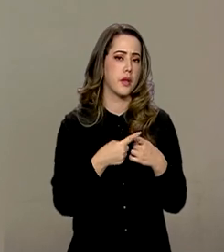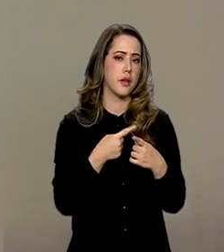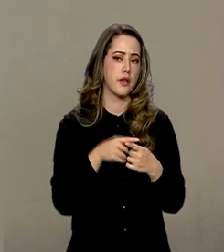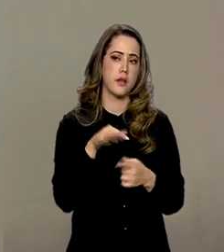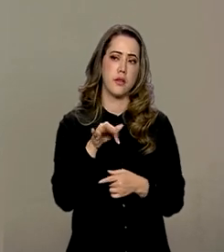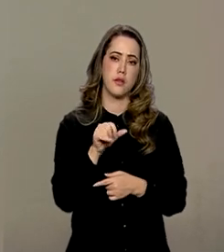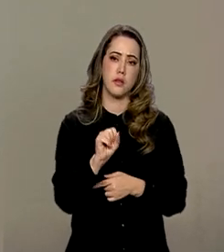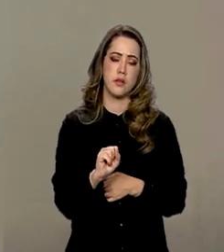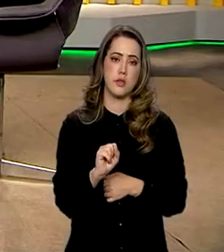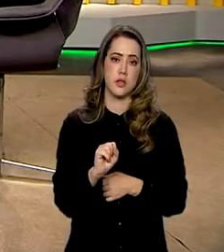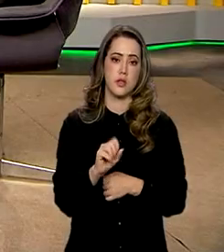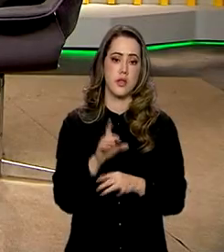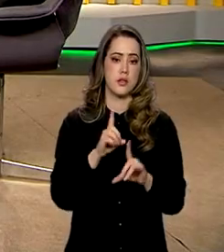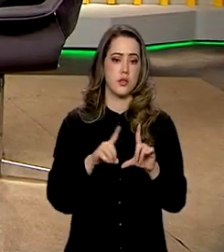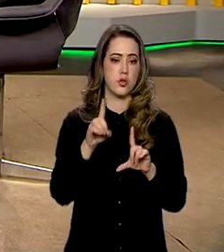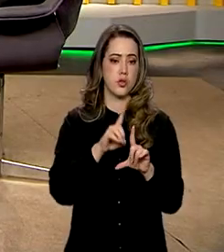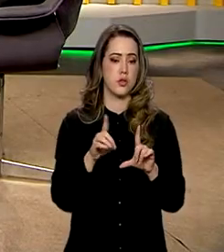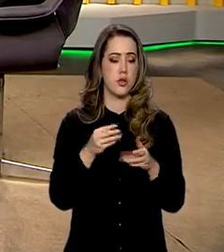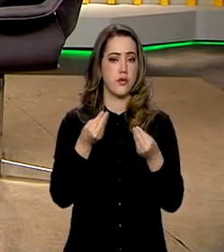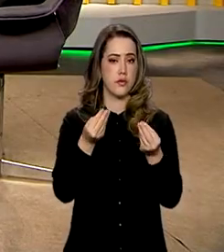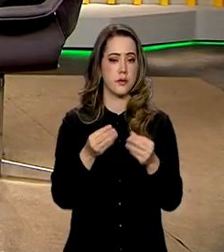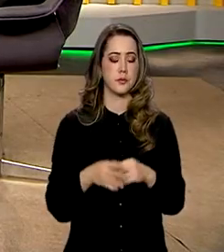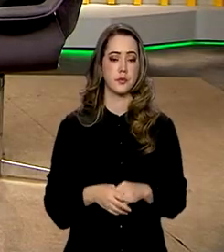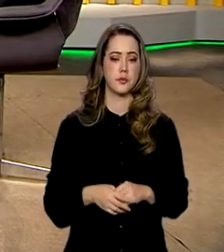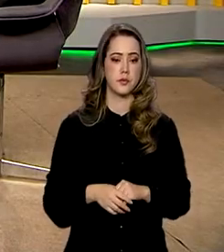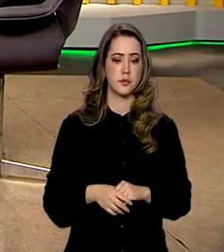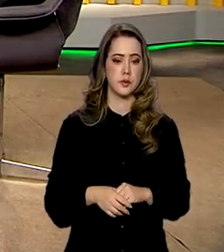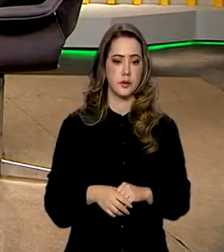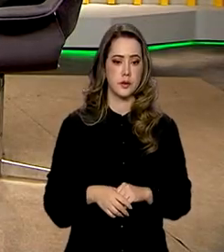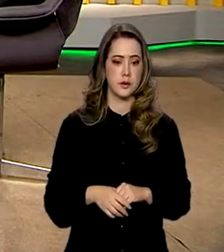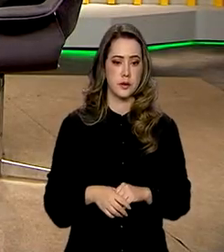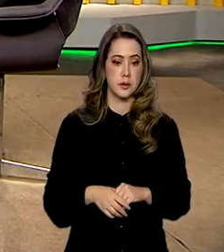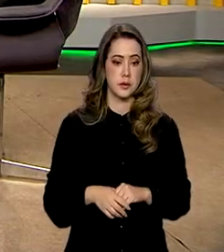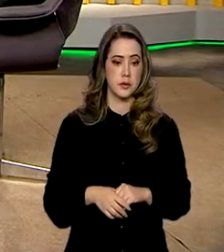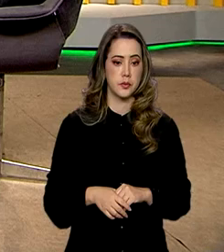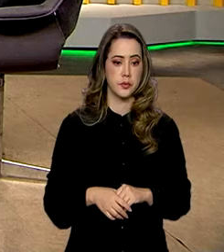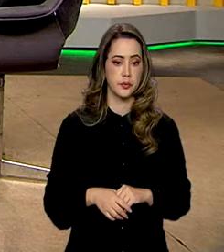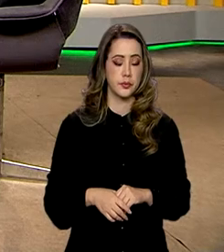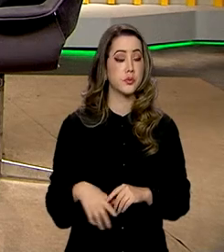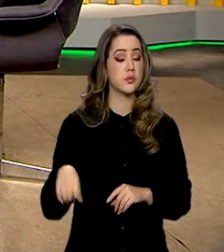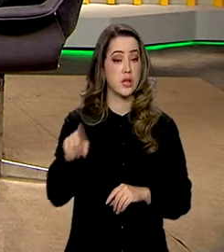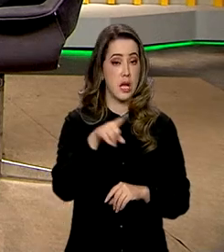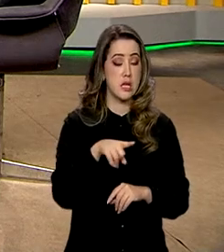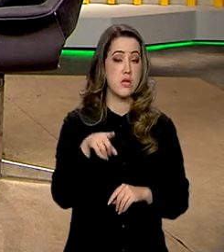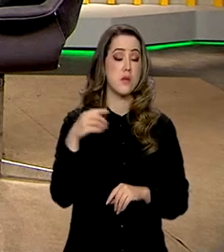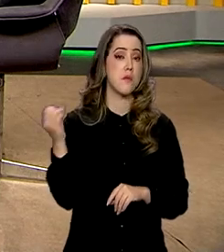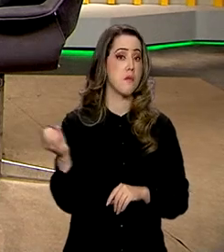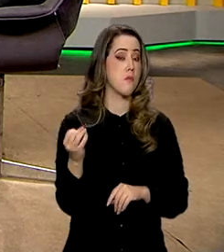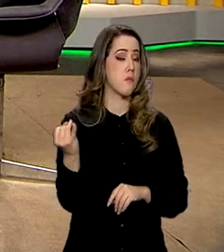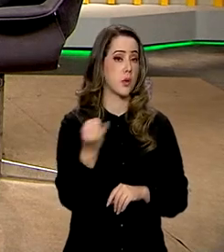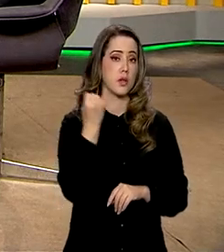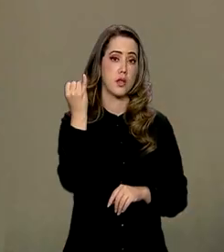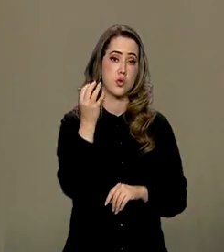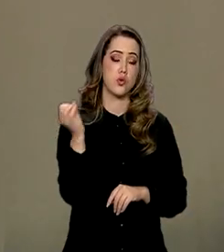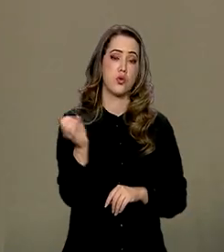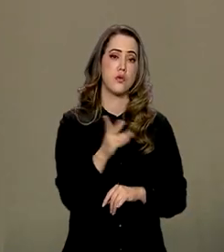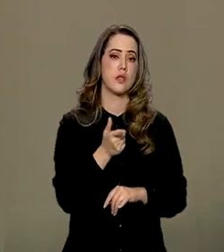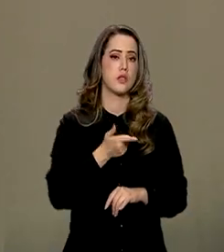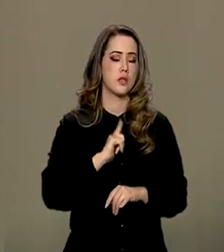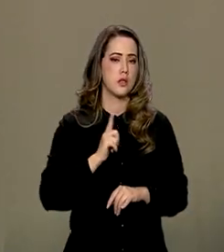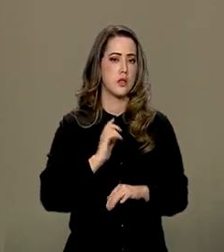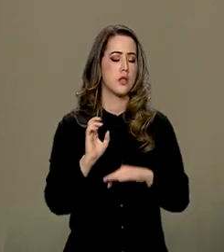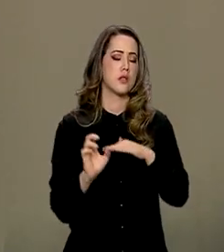FGTS digital vai trazer. Olha, na verdade, essa é uma modernização muito importante e as empresas